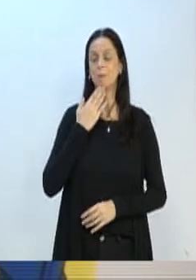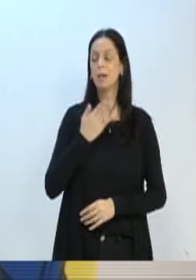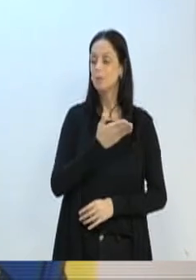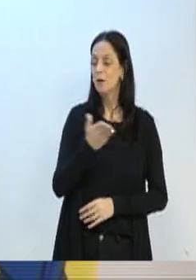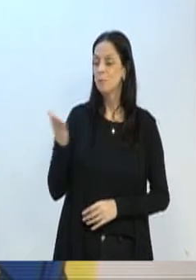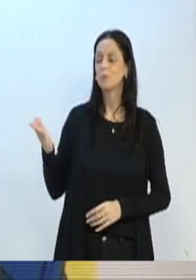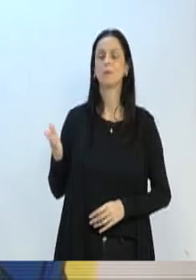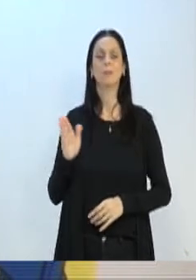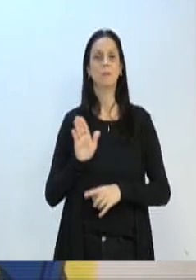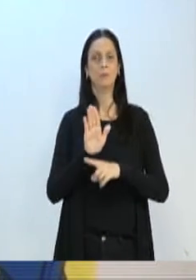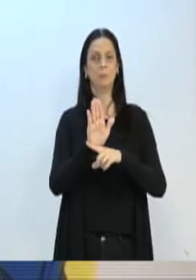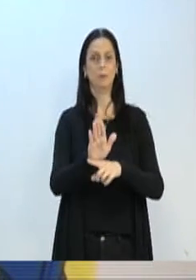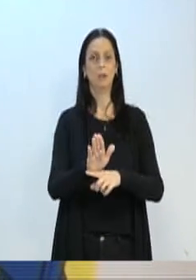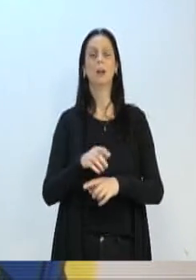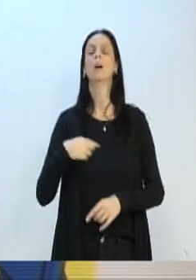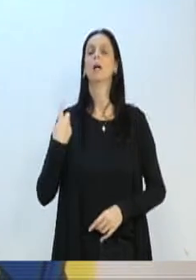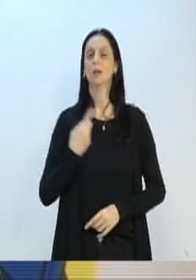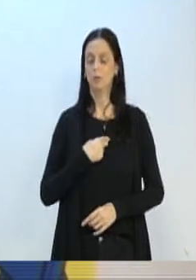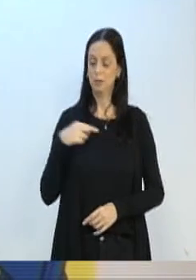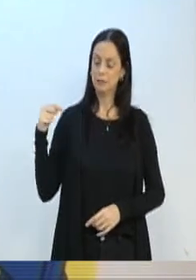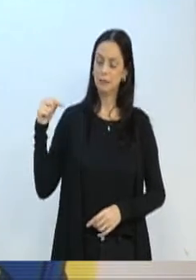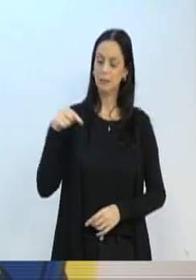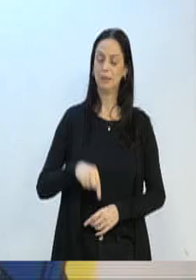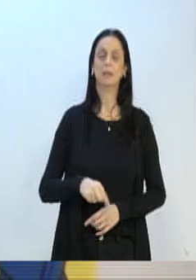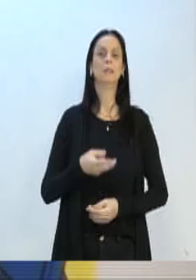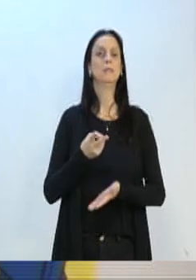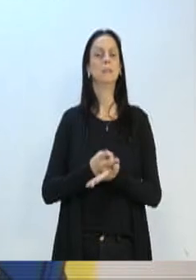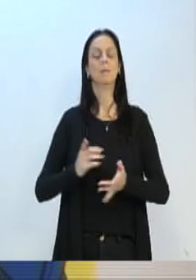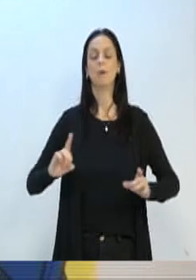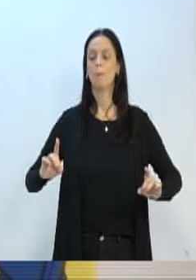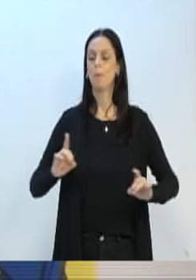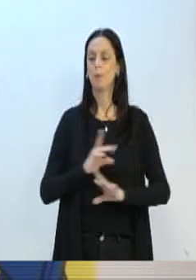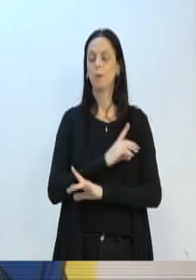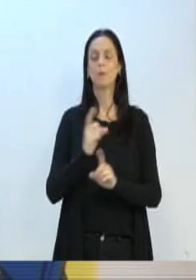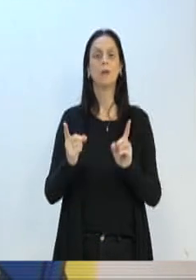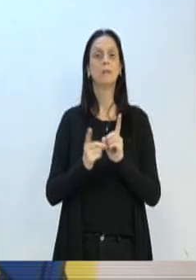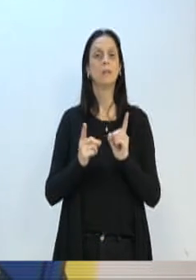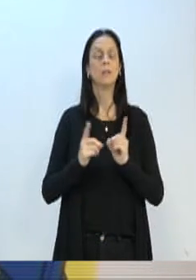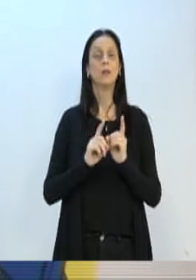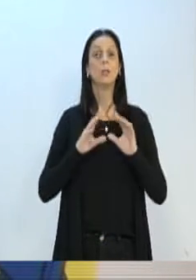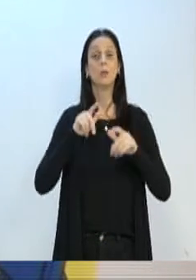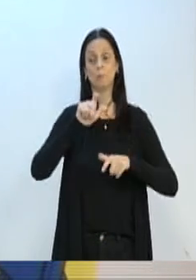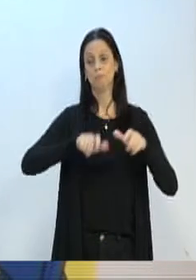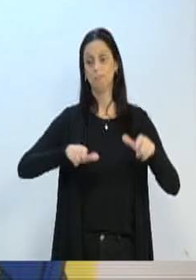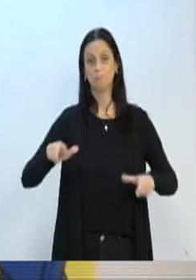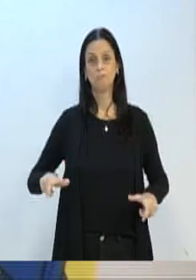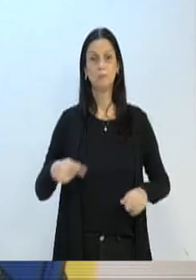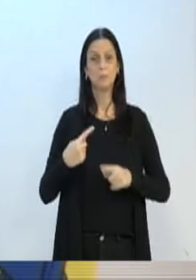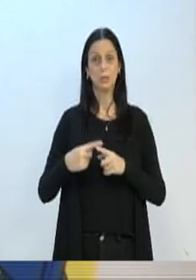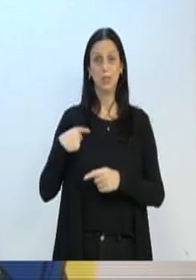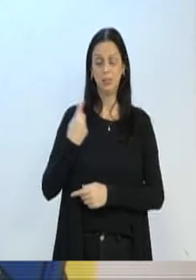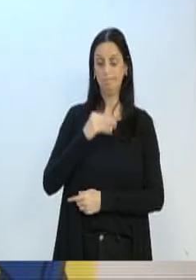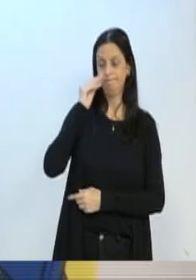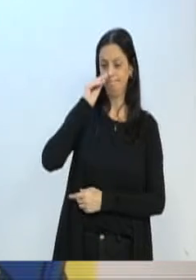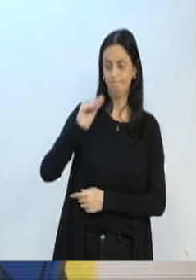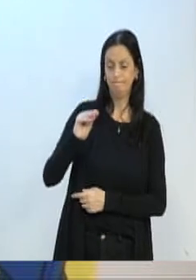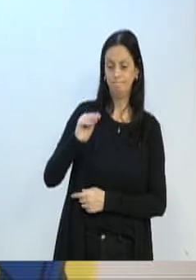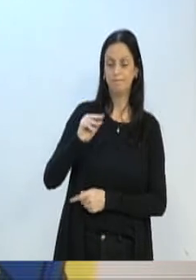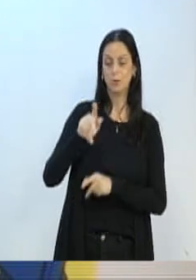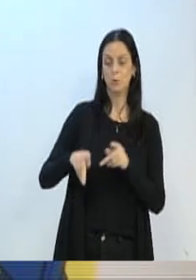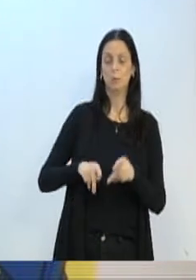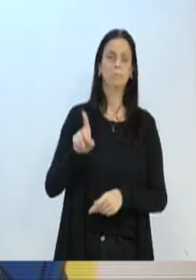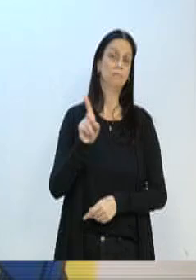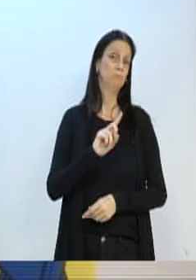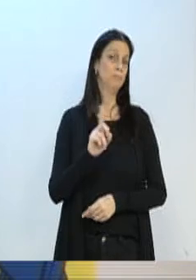cientes que estaremos aqui, estaremos prontos para atender toda a população, pois jamais viramos as costas para a população brasileira e